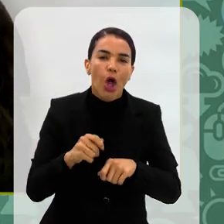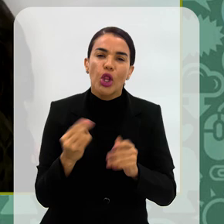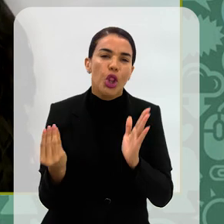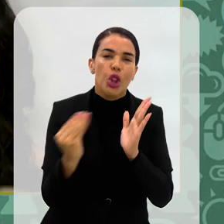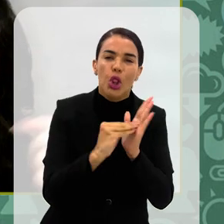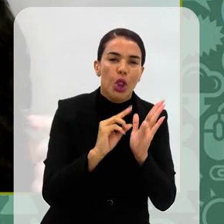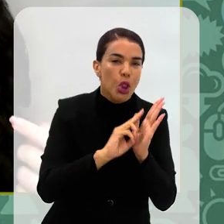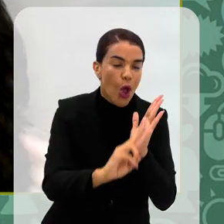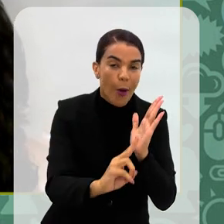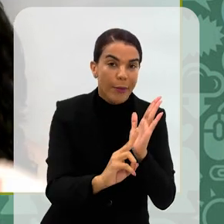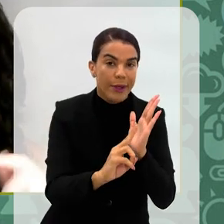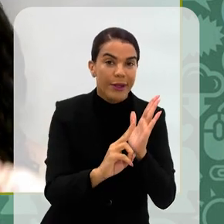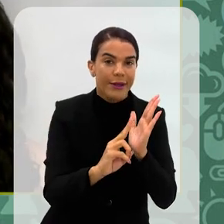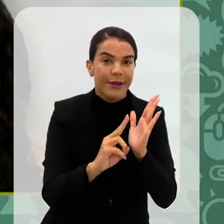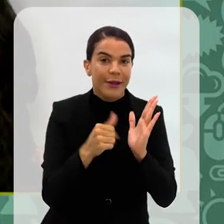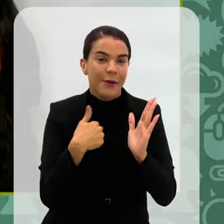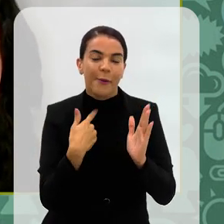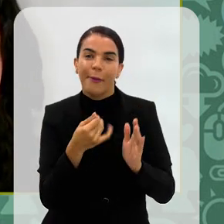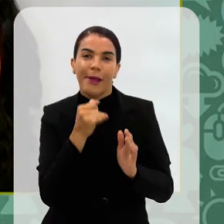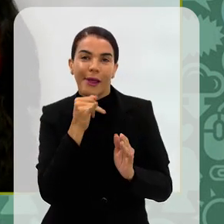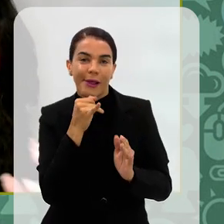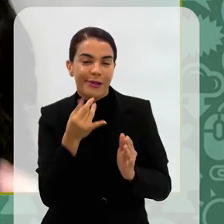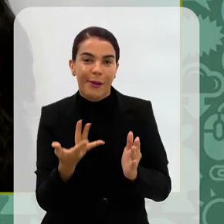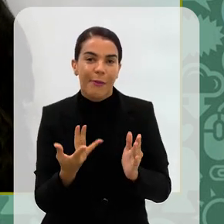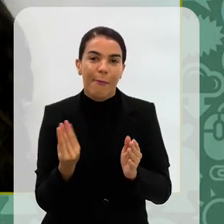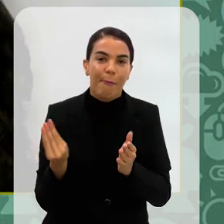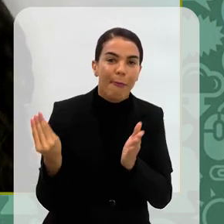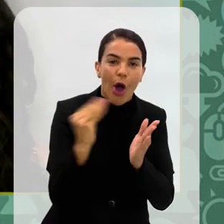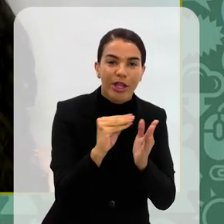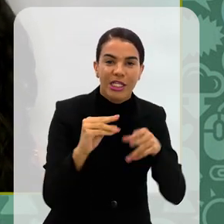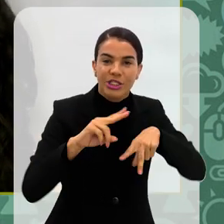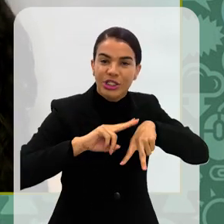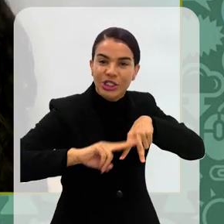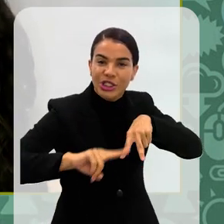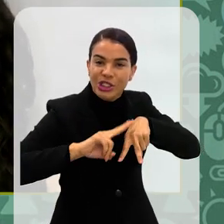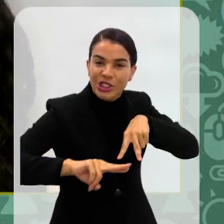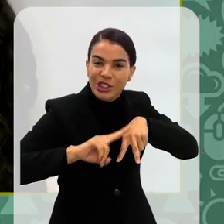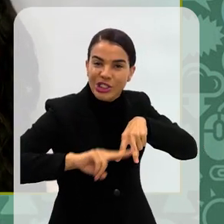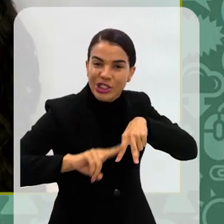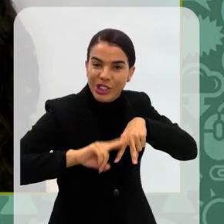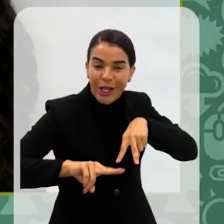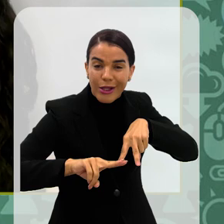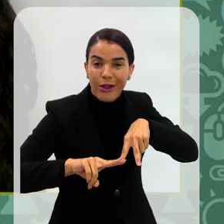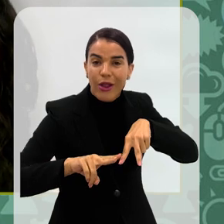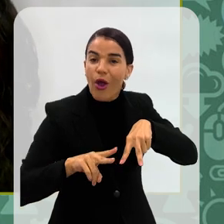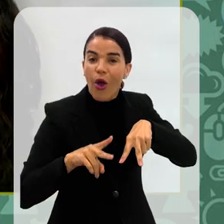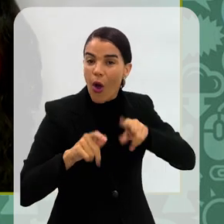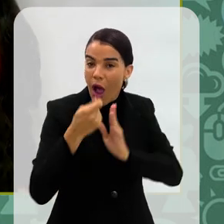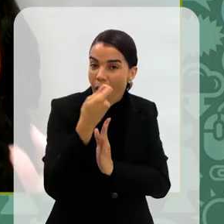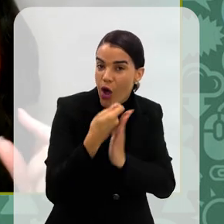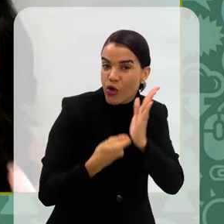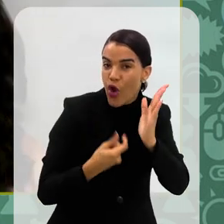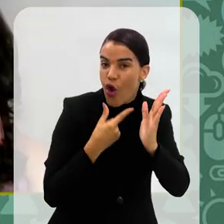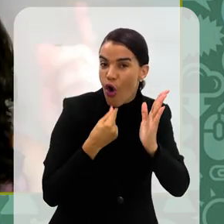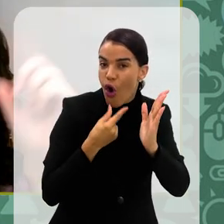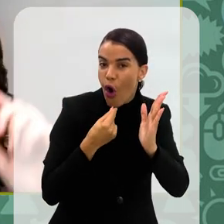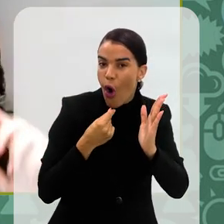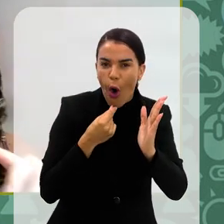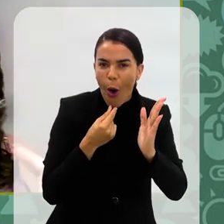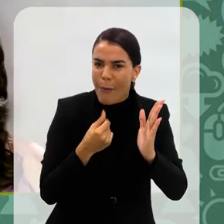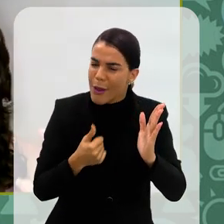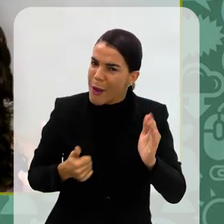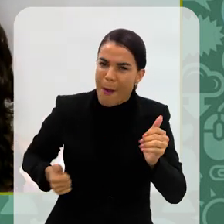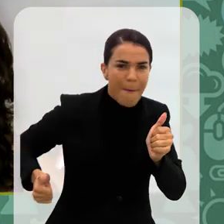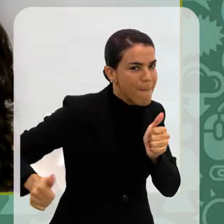colocar qualquer nome. E aí, quando a gente fazia a filtragem por gênero, a gente via que os autores masculinos mudavam praticamente